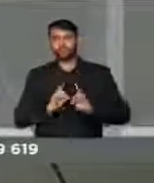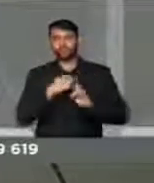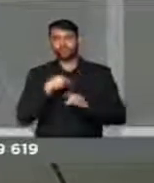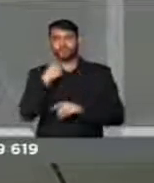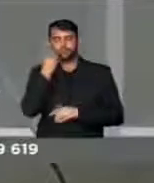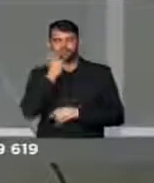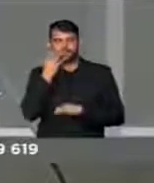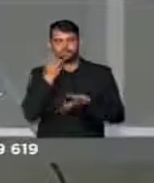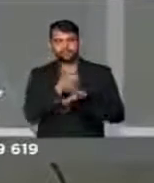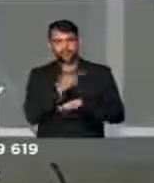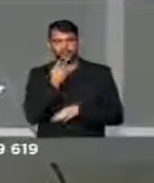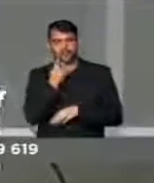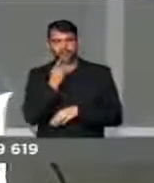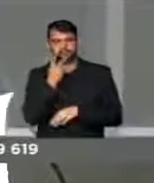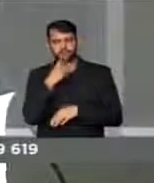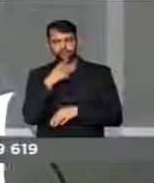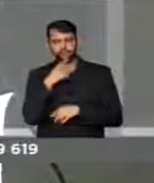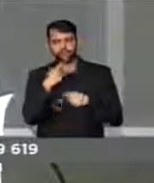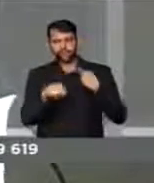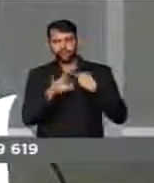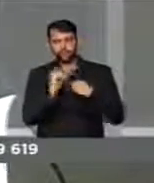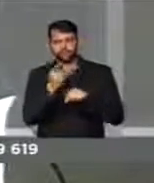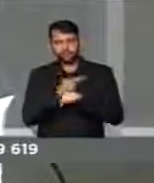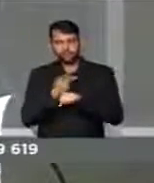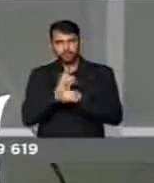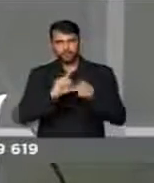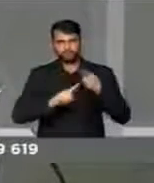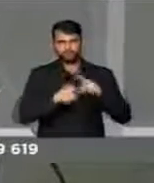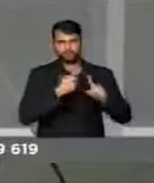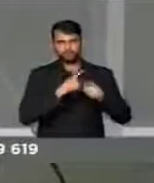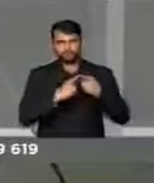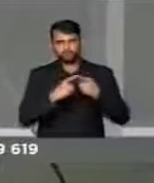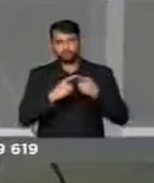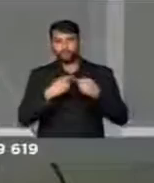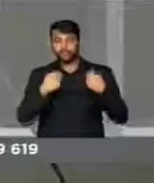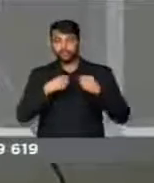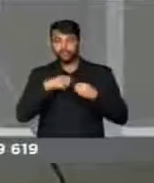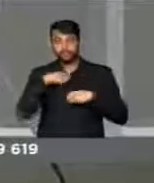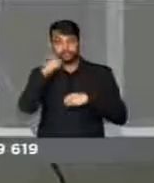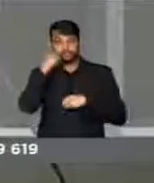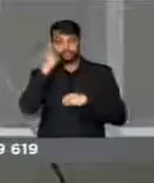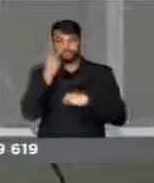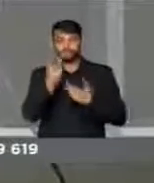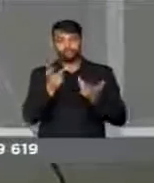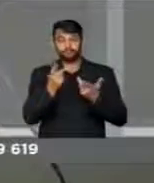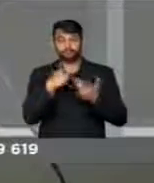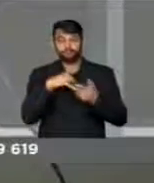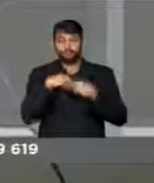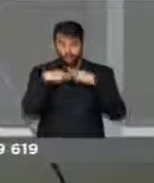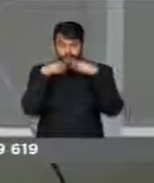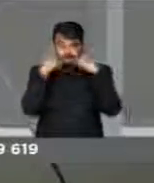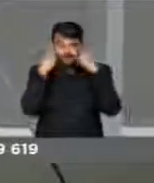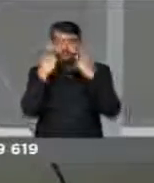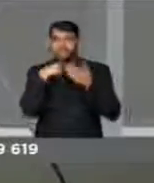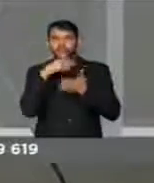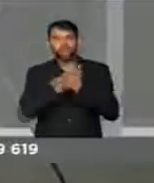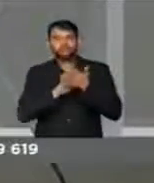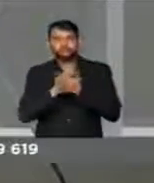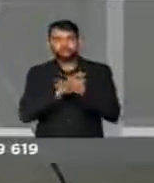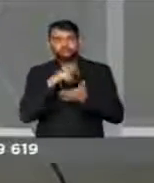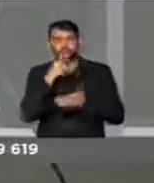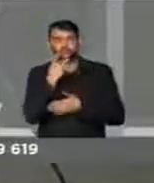parlamentares que vêm aqui falar que a oposição está buscando negociar com o parlamentar, deviam tomar vergonha na cara, porque até hoje ninguém veio